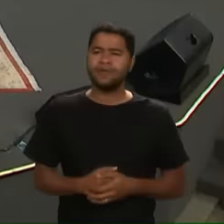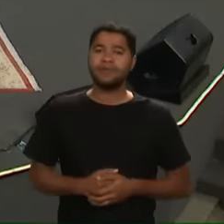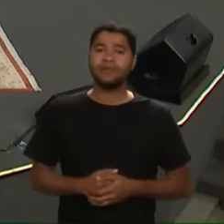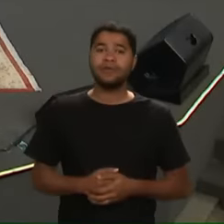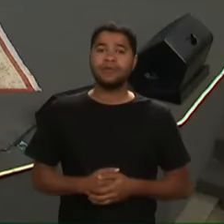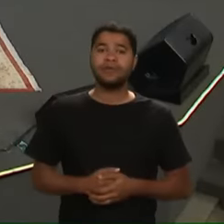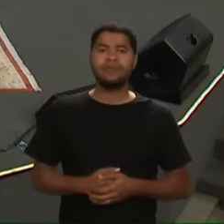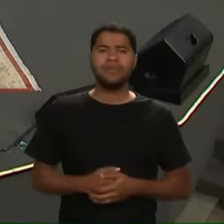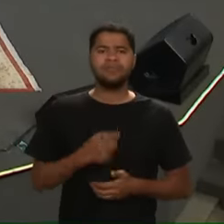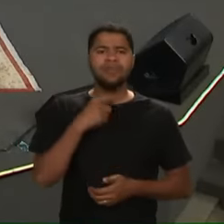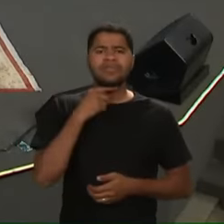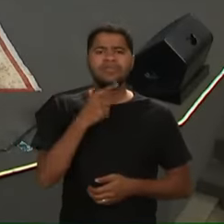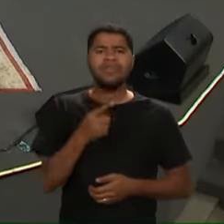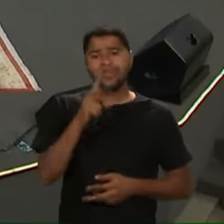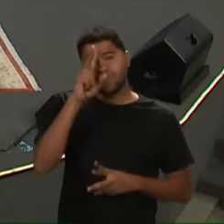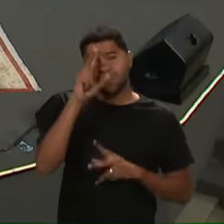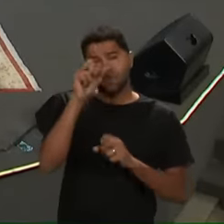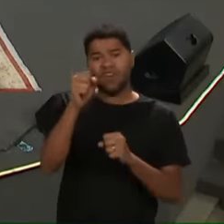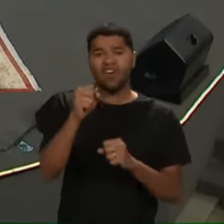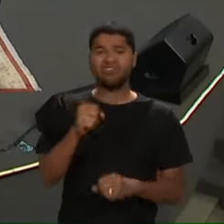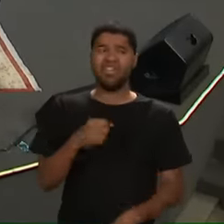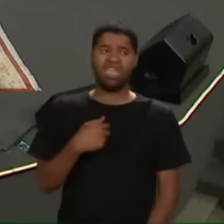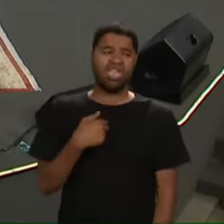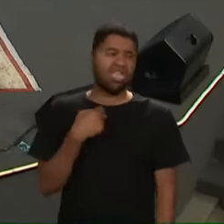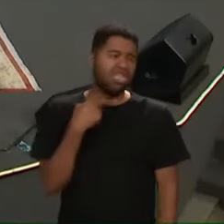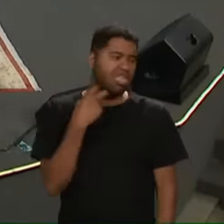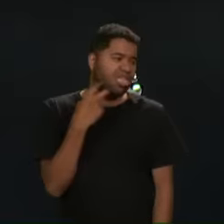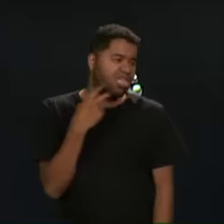não adianta Ser forte Ser covarde